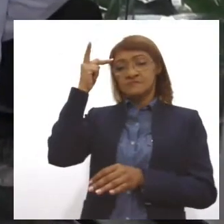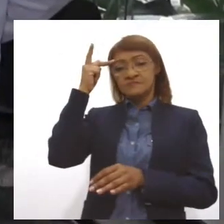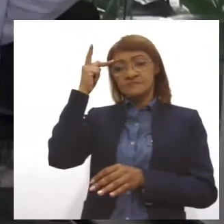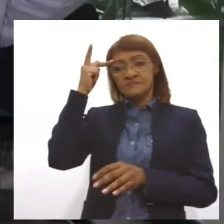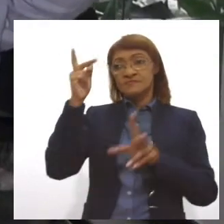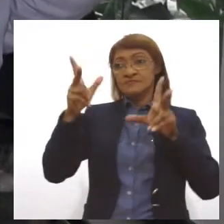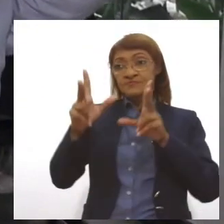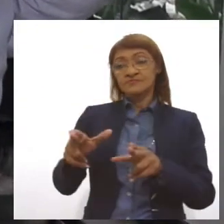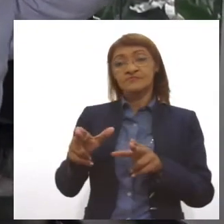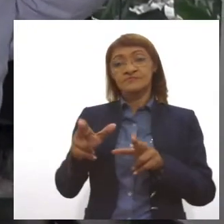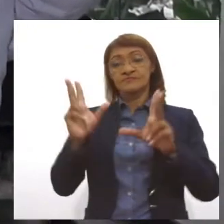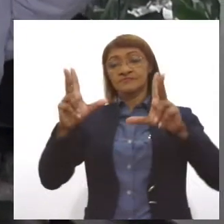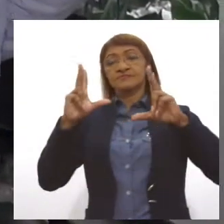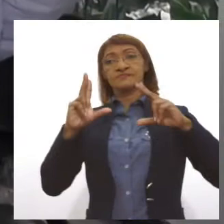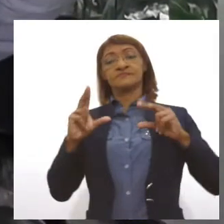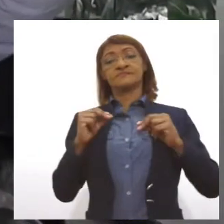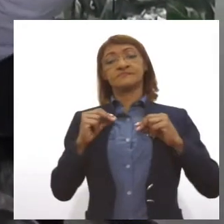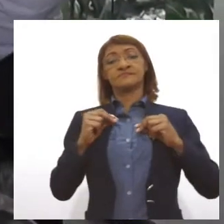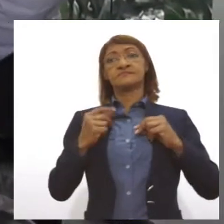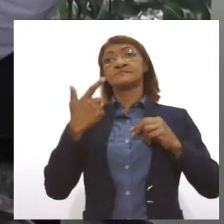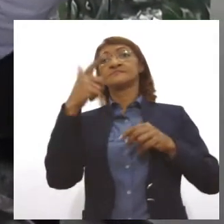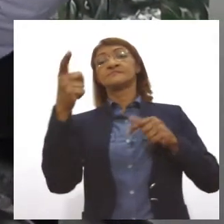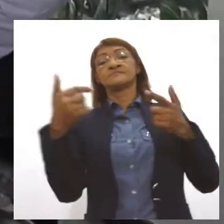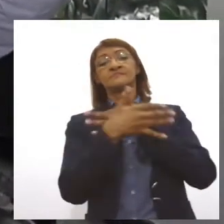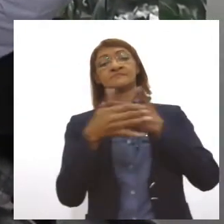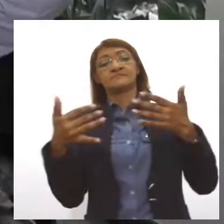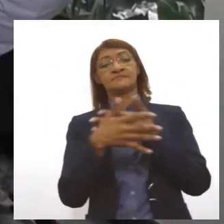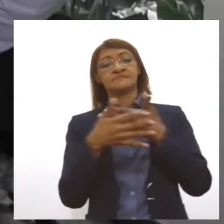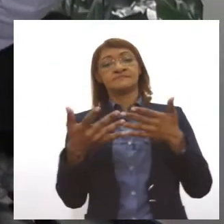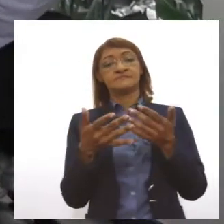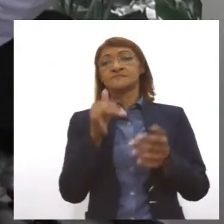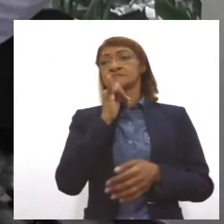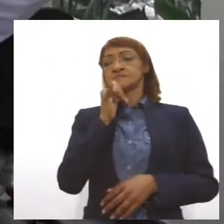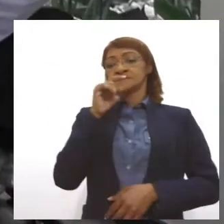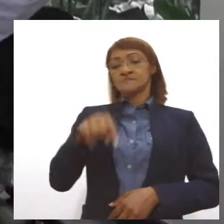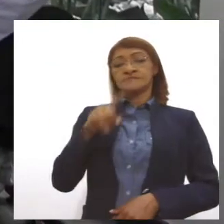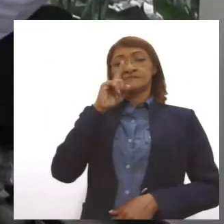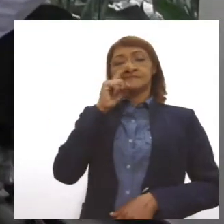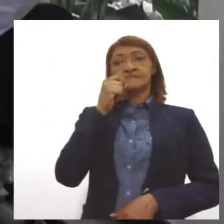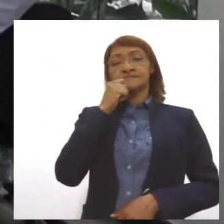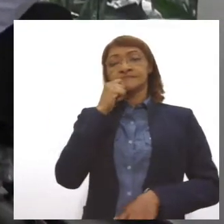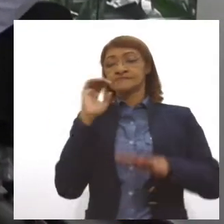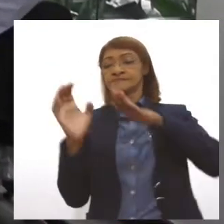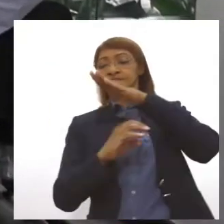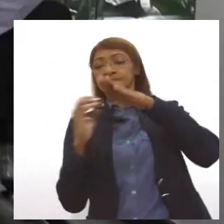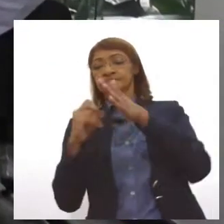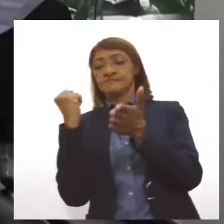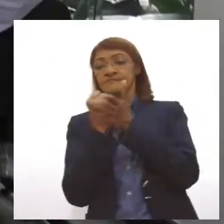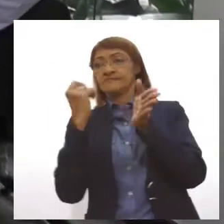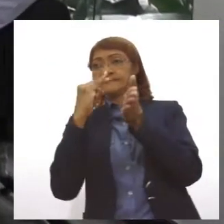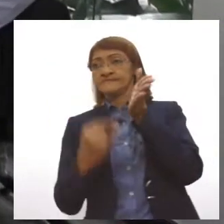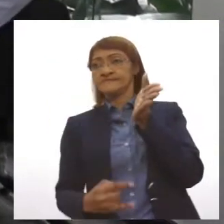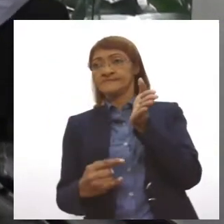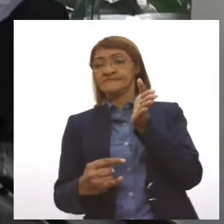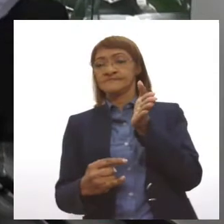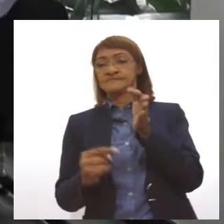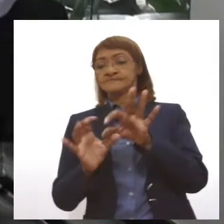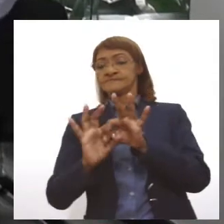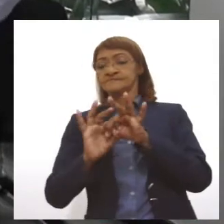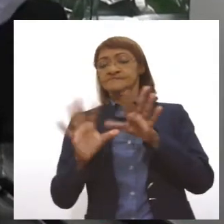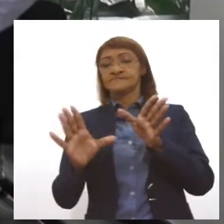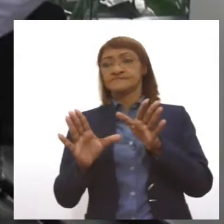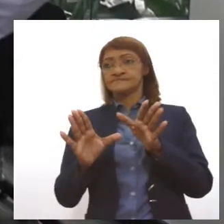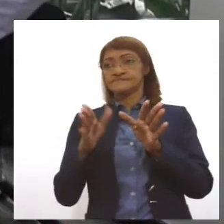pode estar em outra cidade. A gente, aqui no cartório de Aracaju, por exemplo, vai reconhecer a firma, vai disponibilizar esse documento na grande